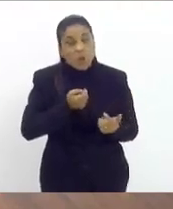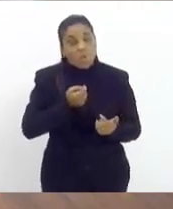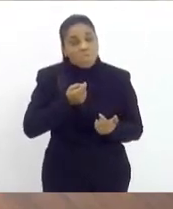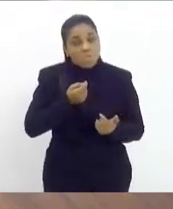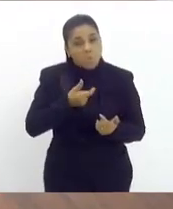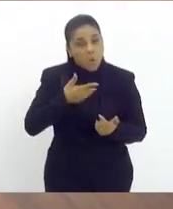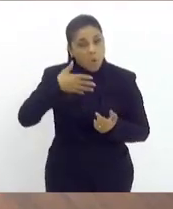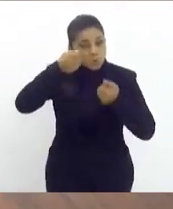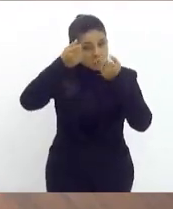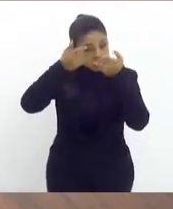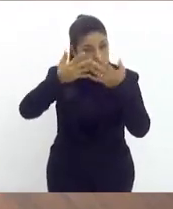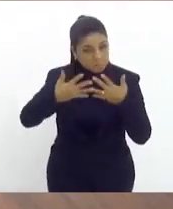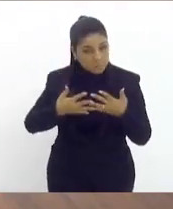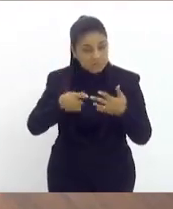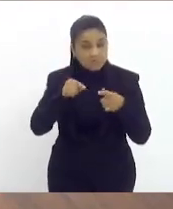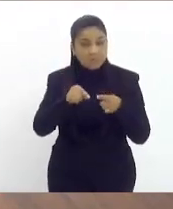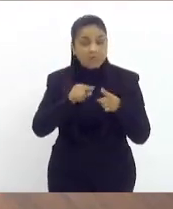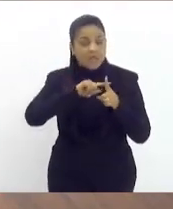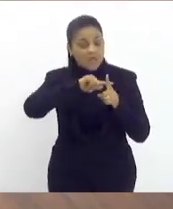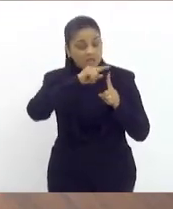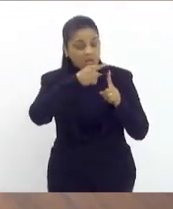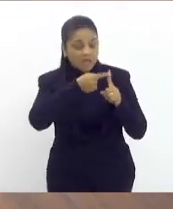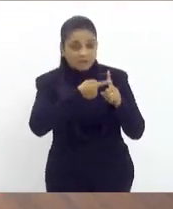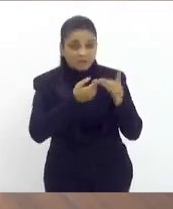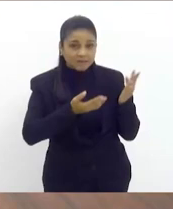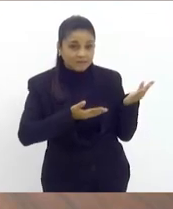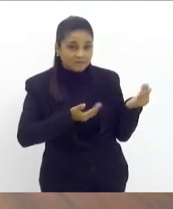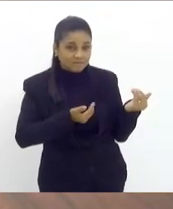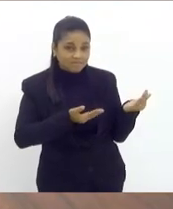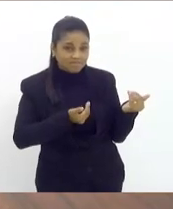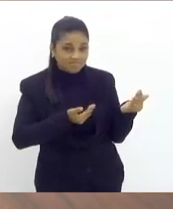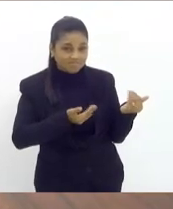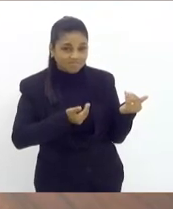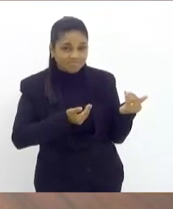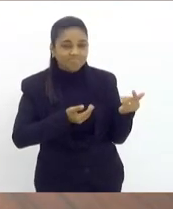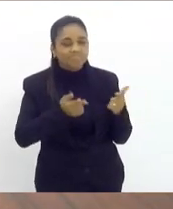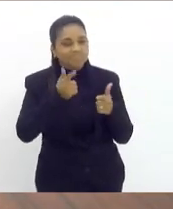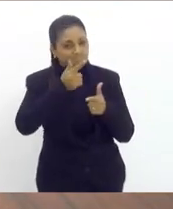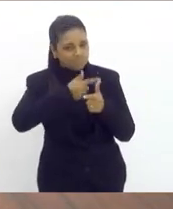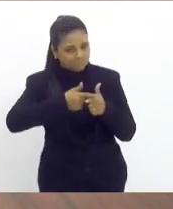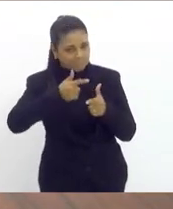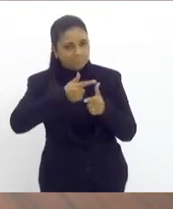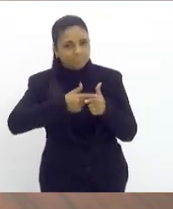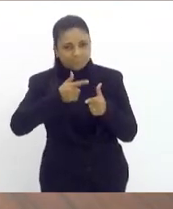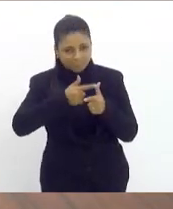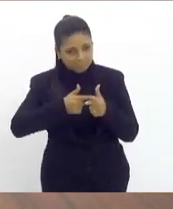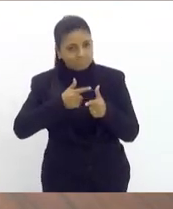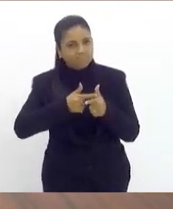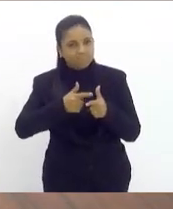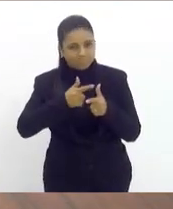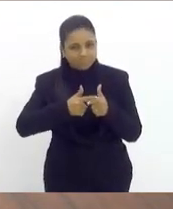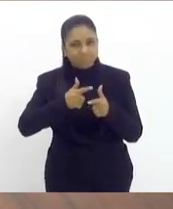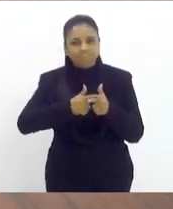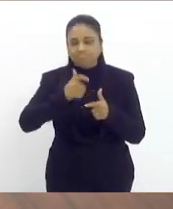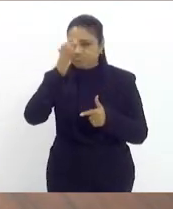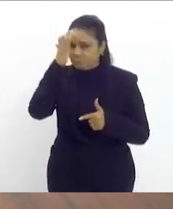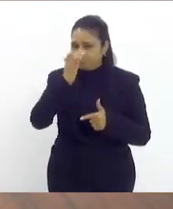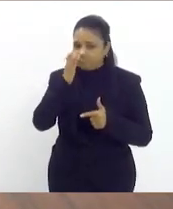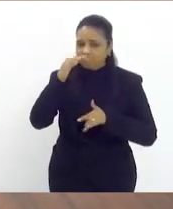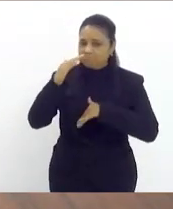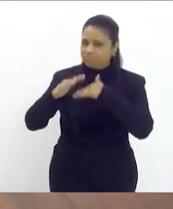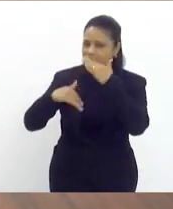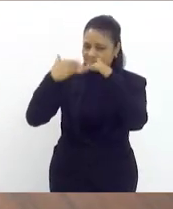é que a gravidez na adolescência traz sérios problemas para o desenvolvimento